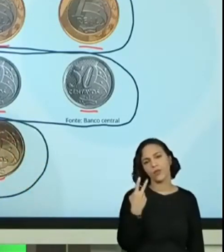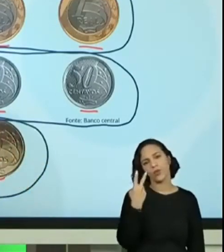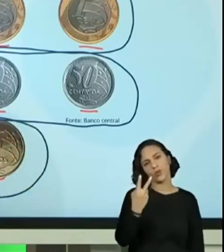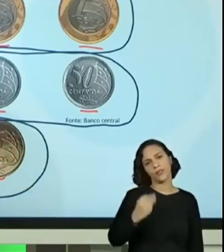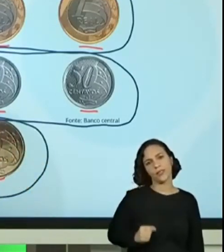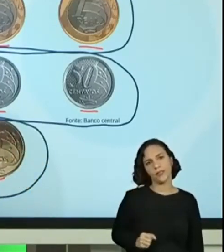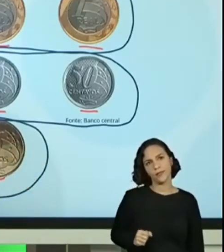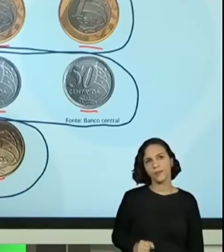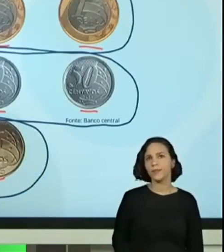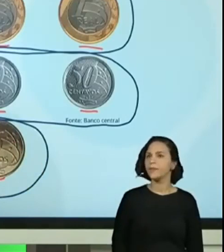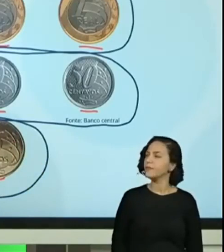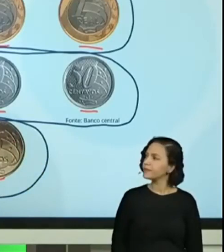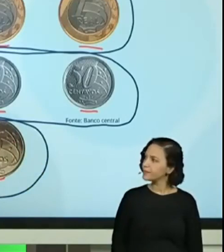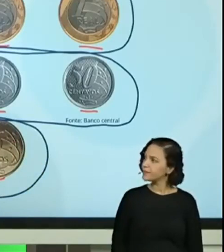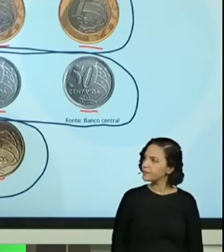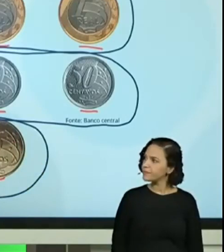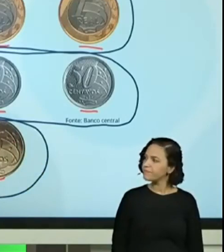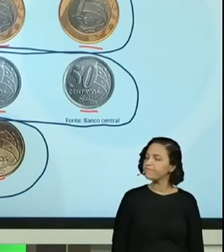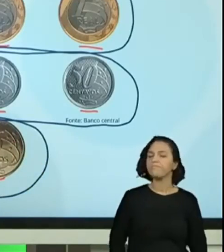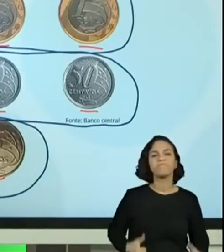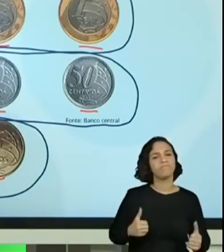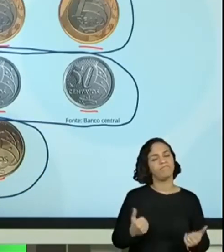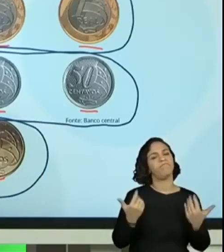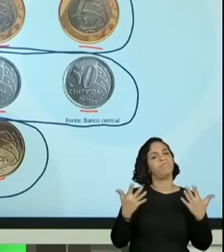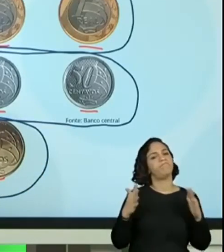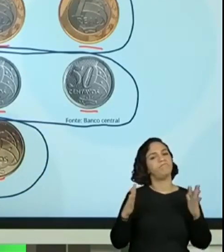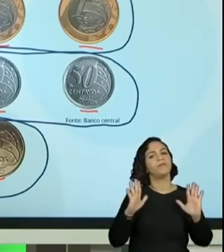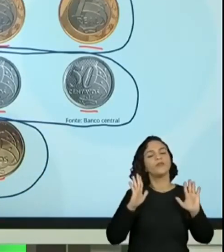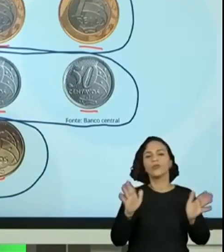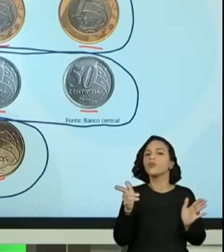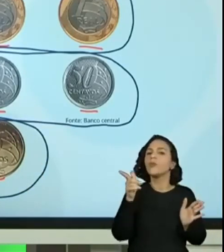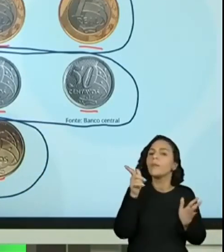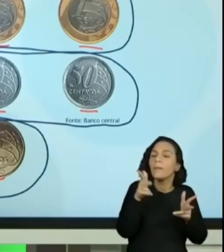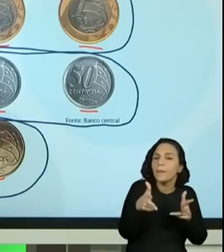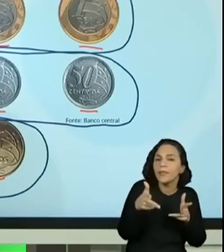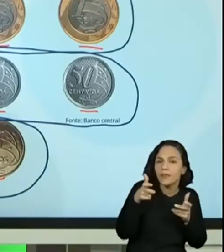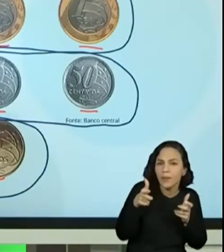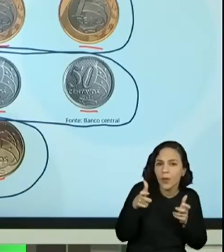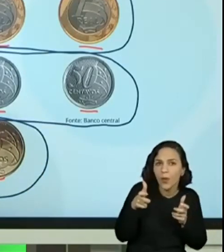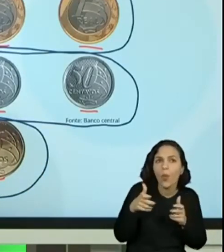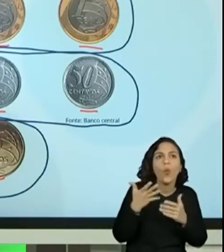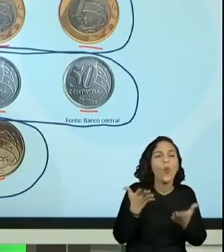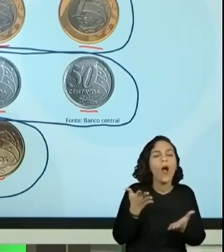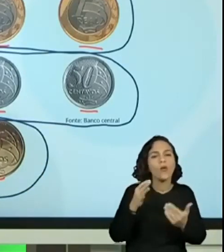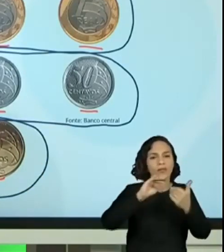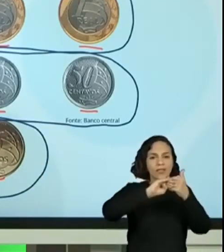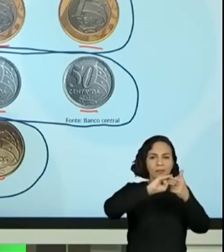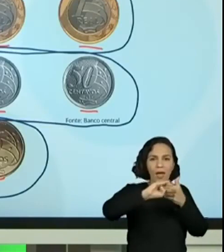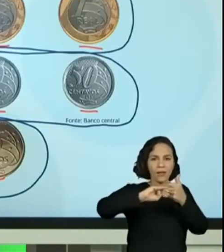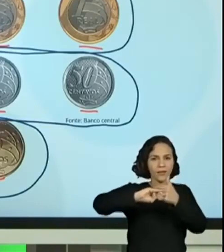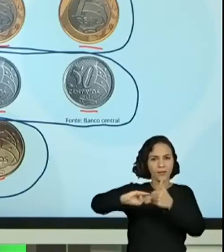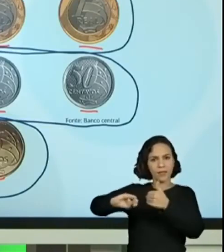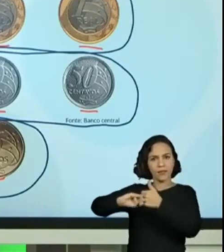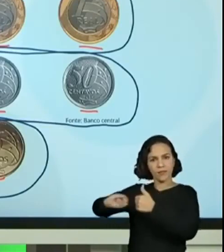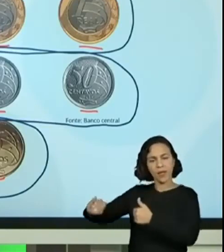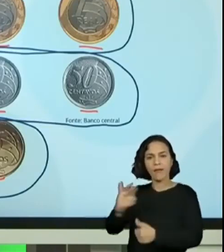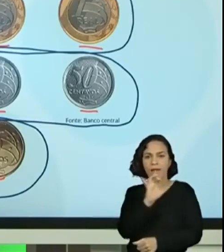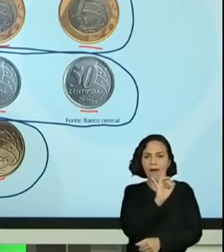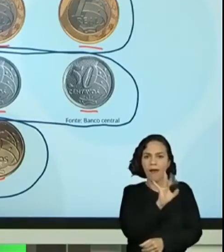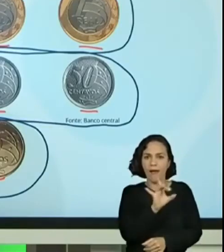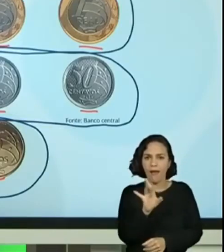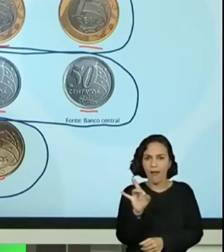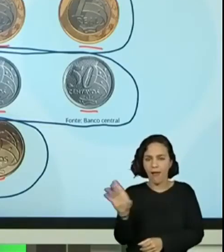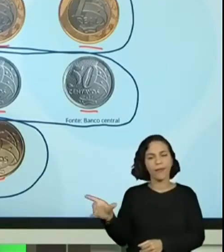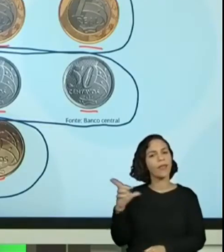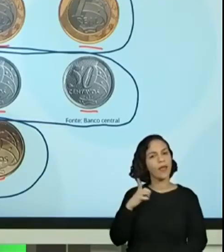centavos. Muito bem. Então, a gente já conseguiu verificar quais moedas e quantas moedas